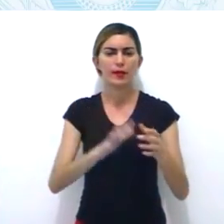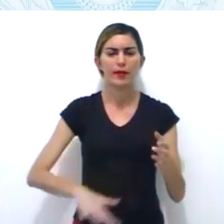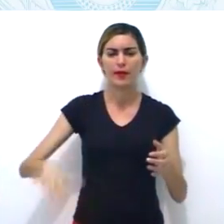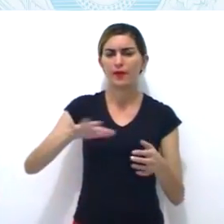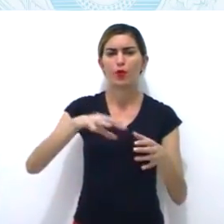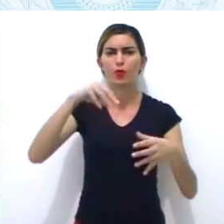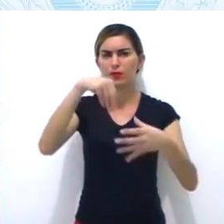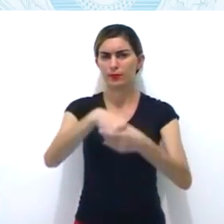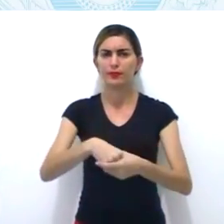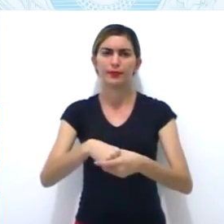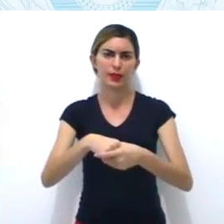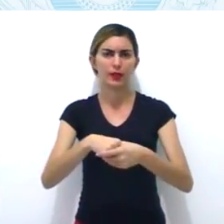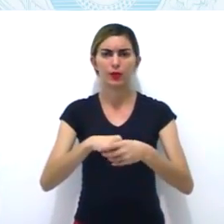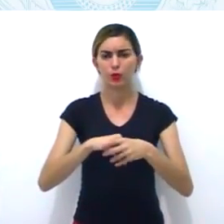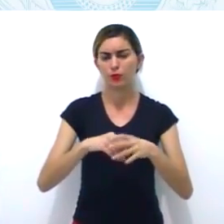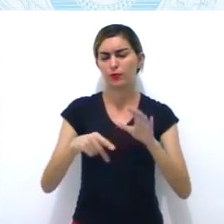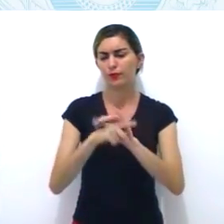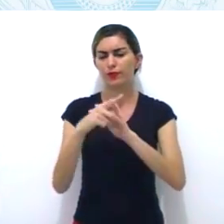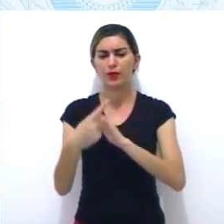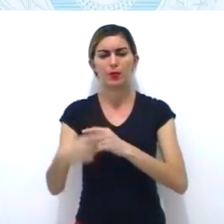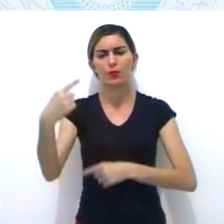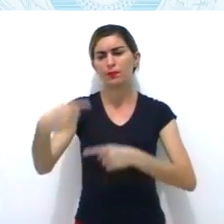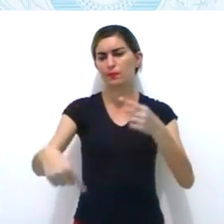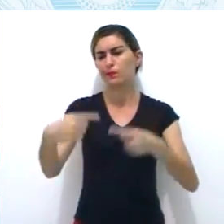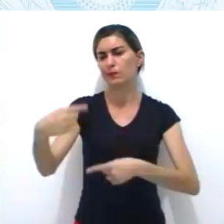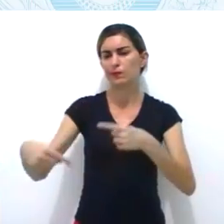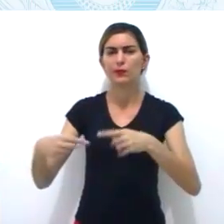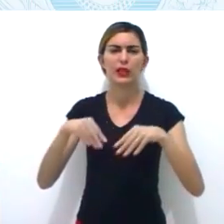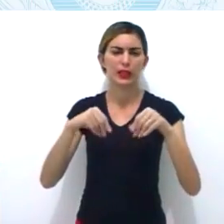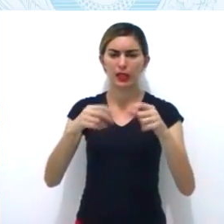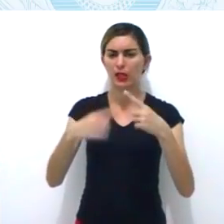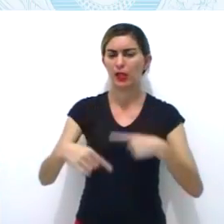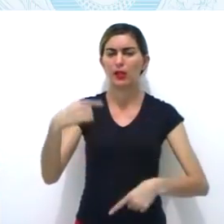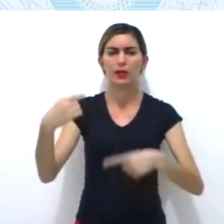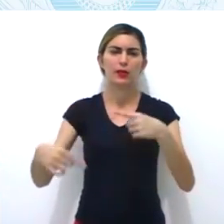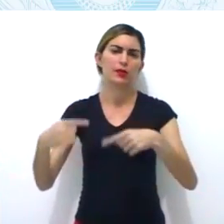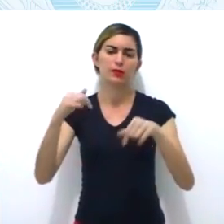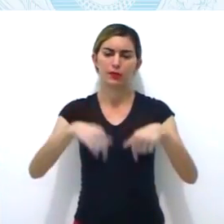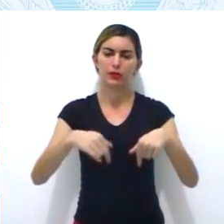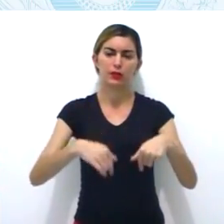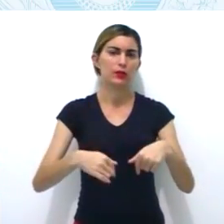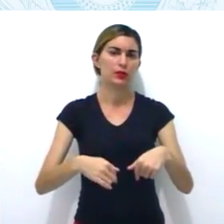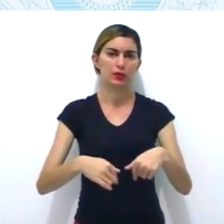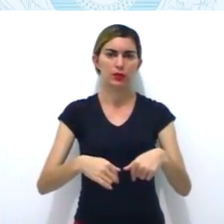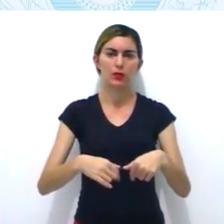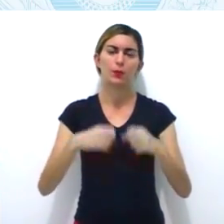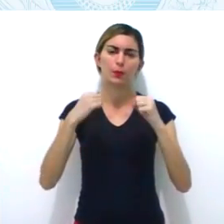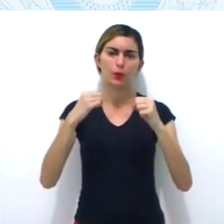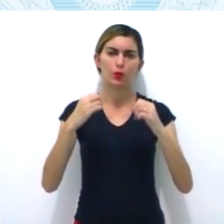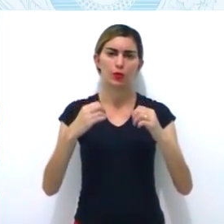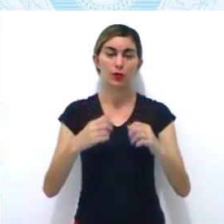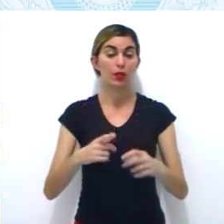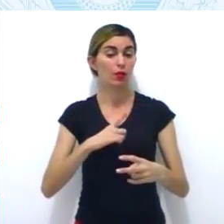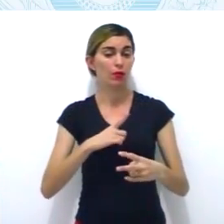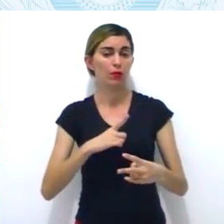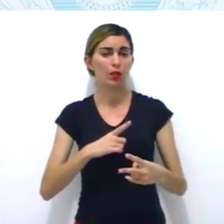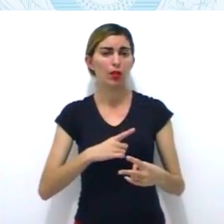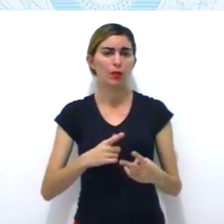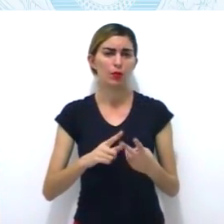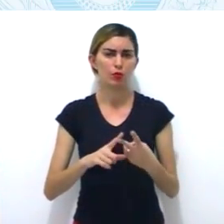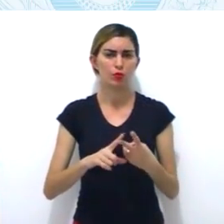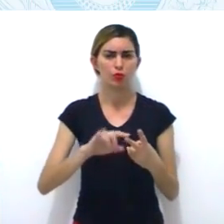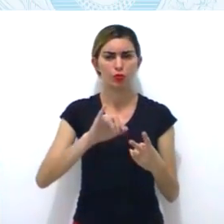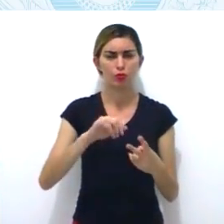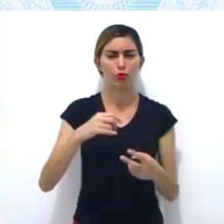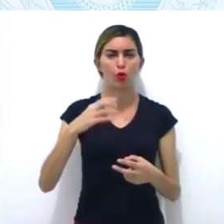Temos conjuração mineira, ou também chamada de Inconfidência mineira. Inconfidência